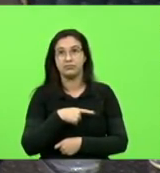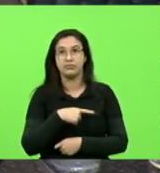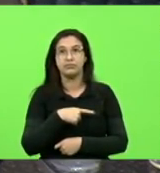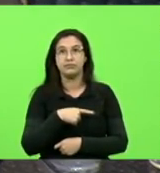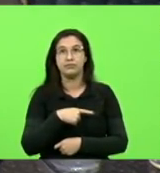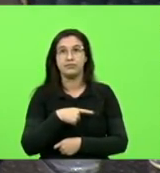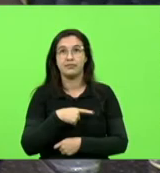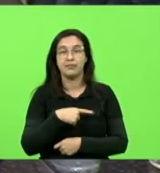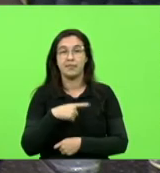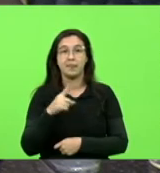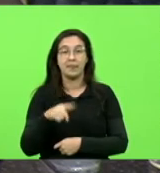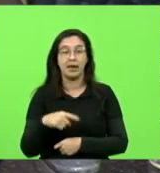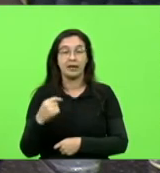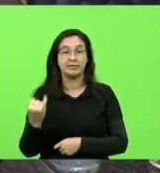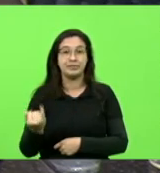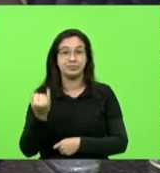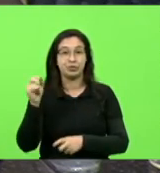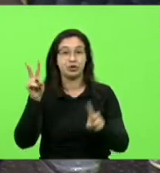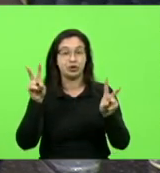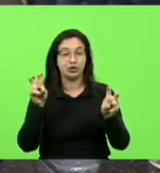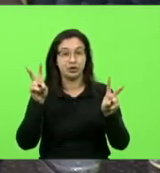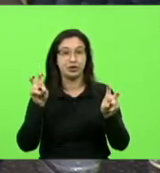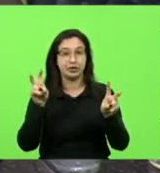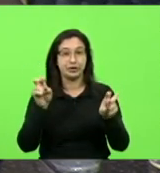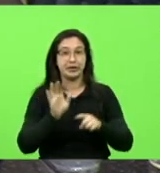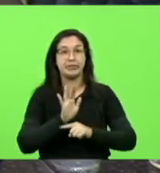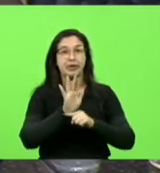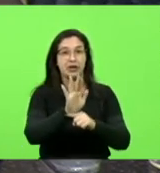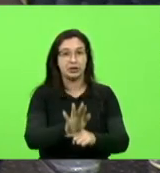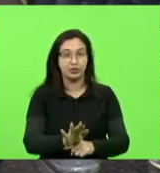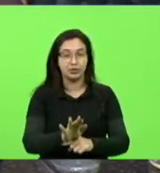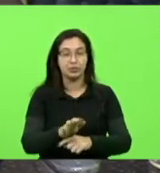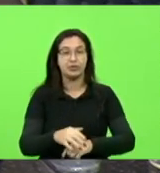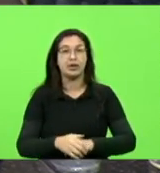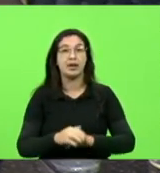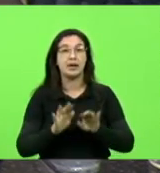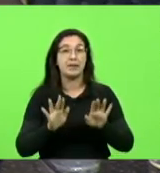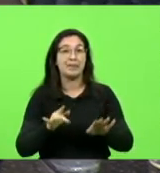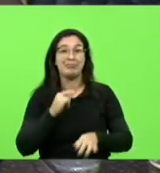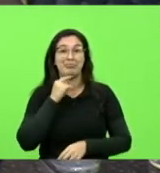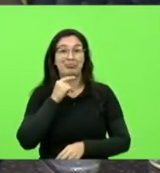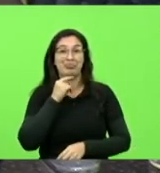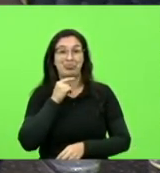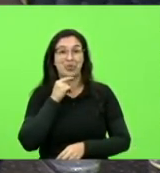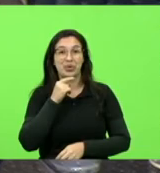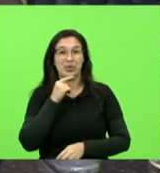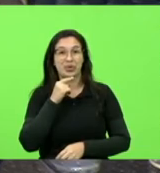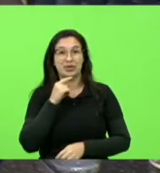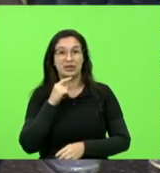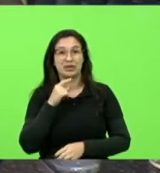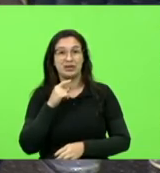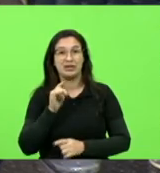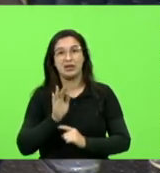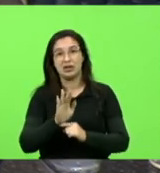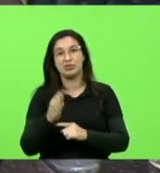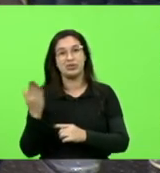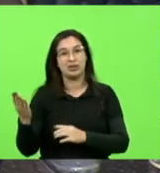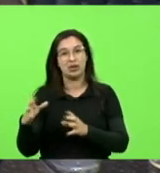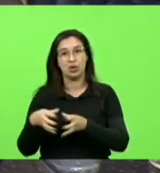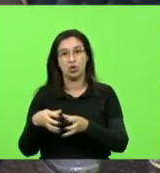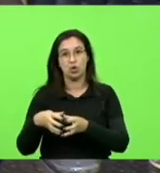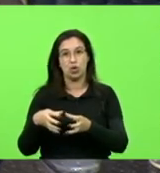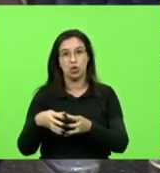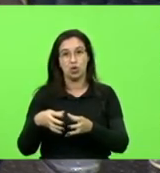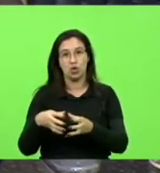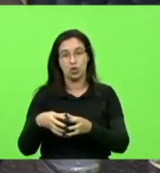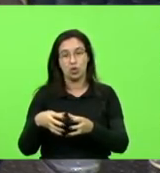realmente é uma coisa que precisa de ajuda, uma pessoa lá que, às vezes, não consegue uma ajuda da defensoria pública, porque a renda